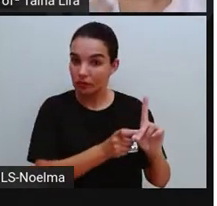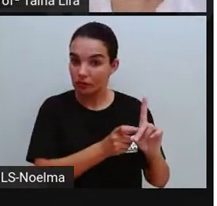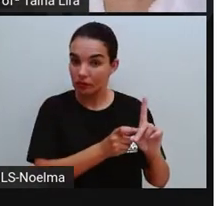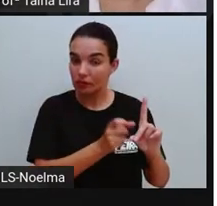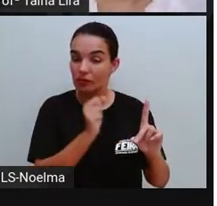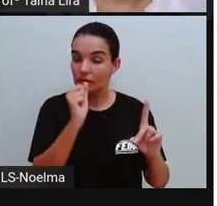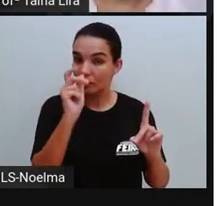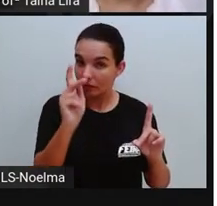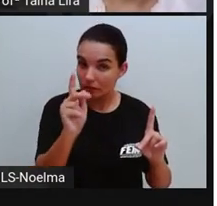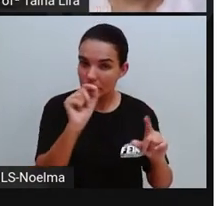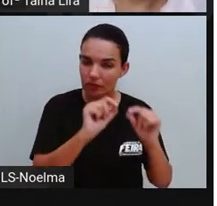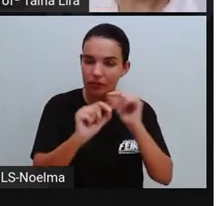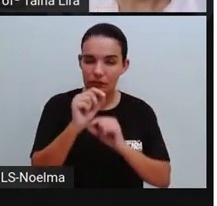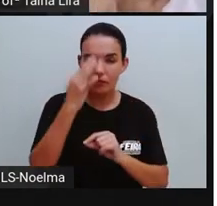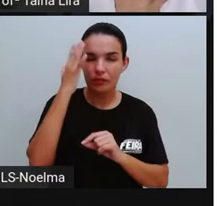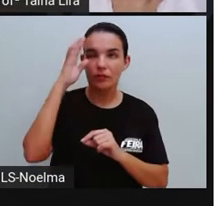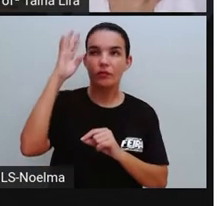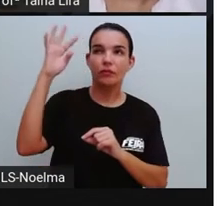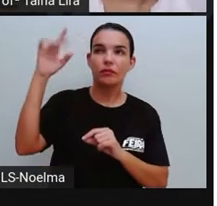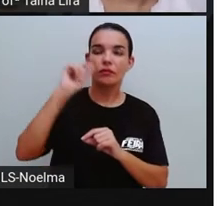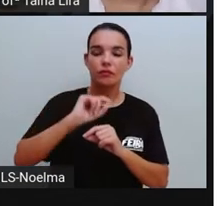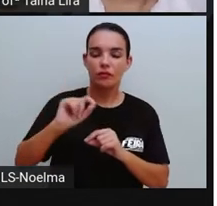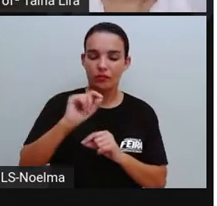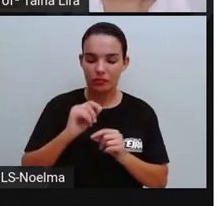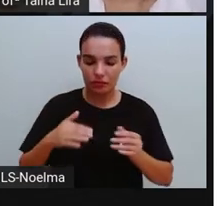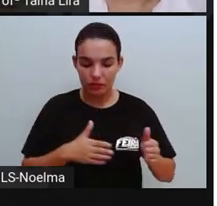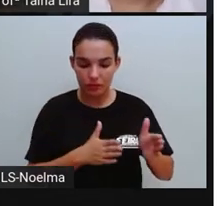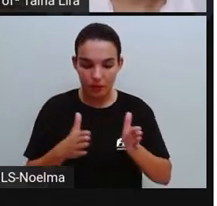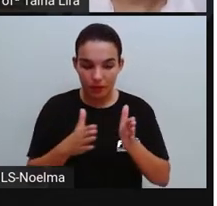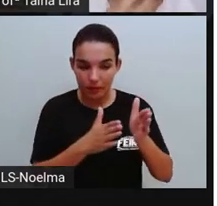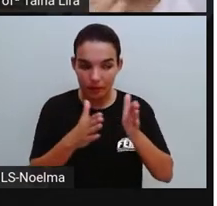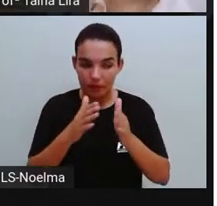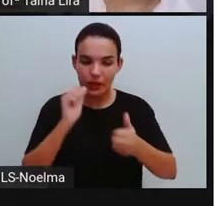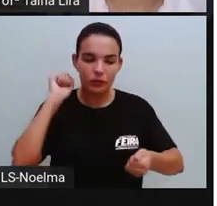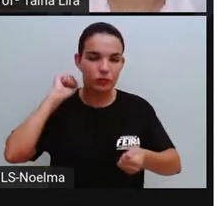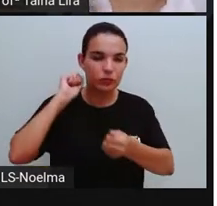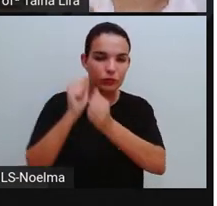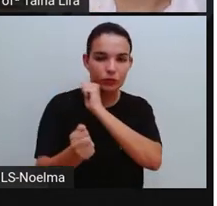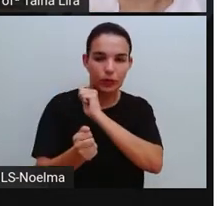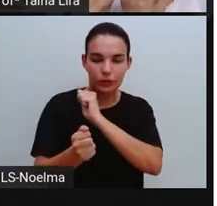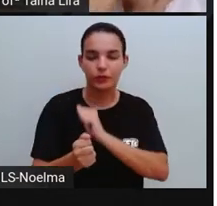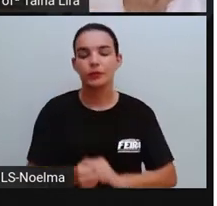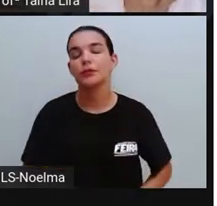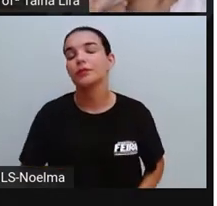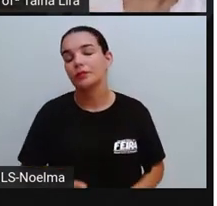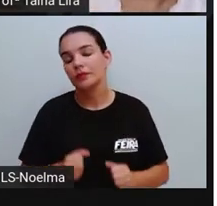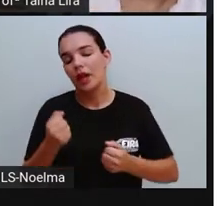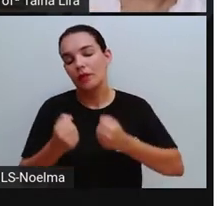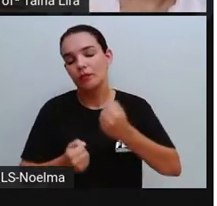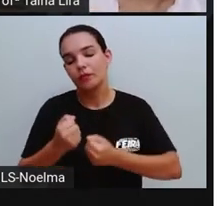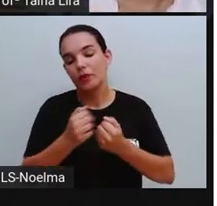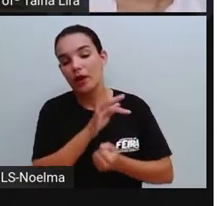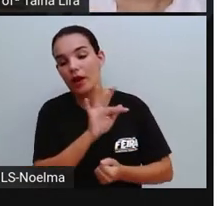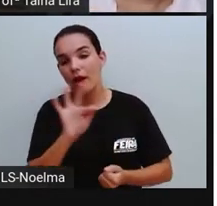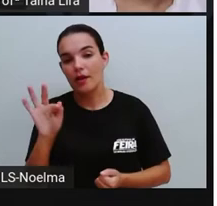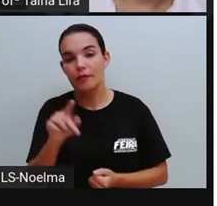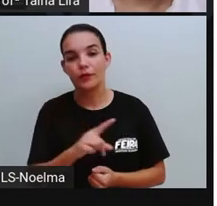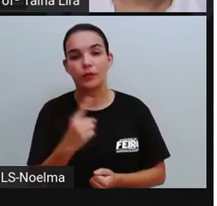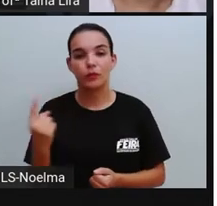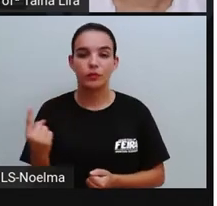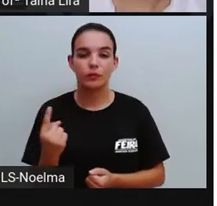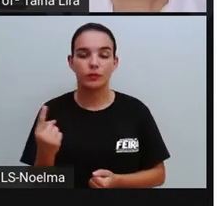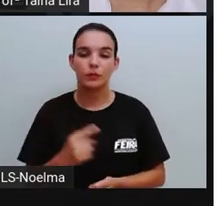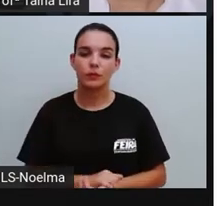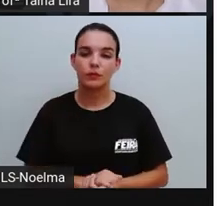remete à trajetória dele ali no esporte. Ele teve várias vitórias ali na Fórmula 1, certo?